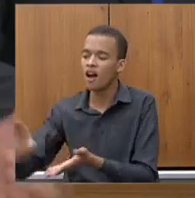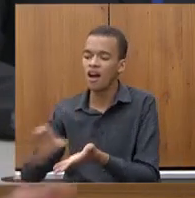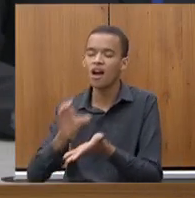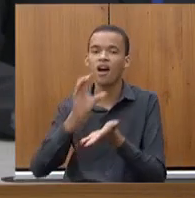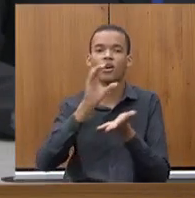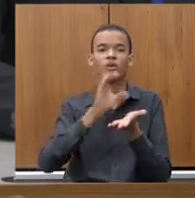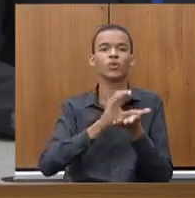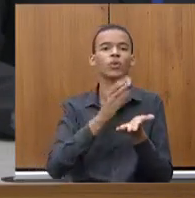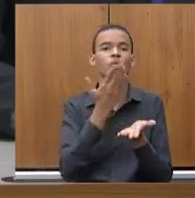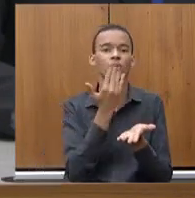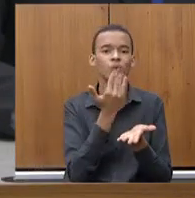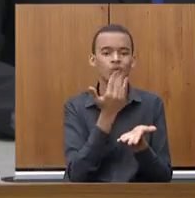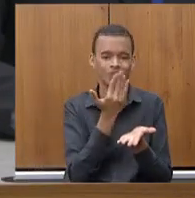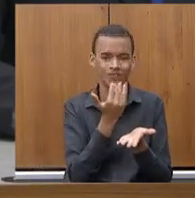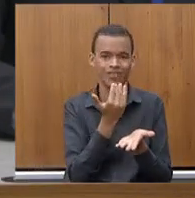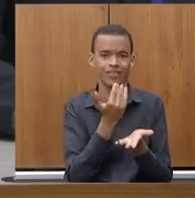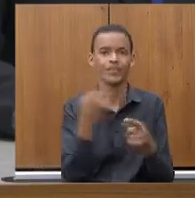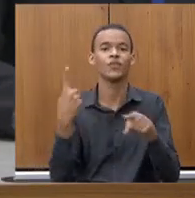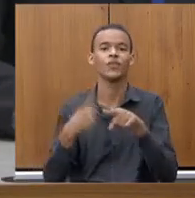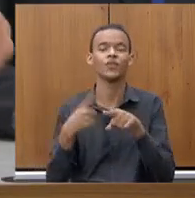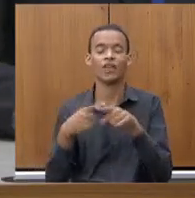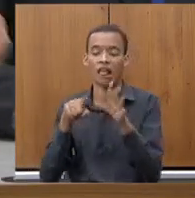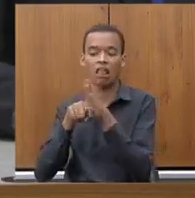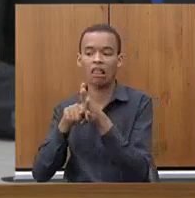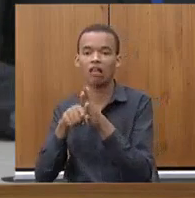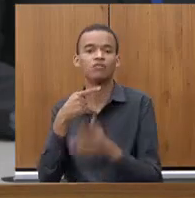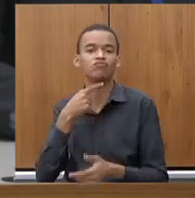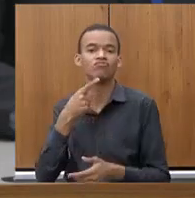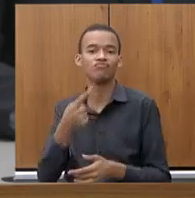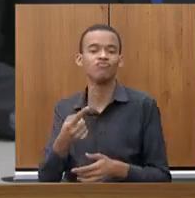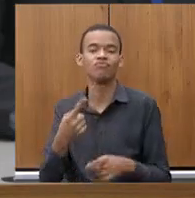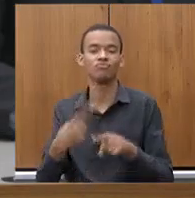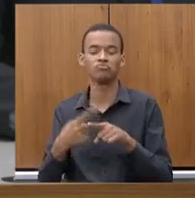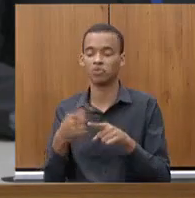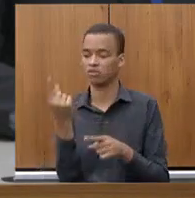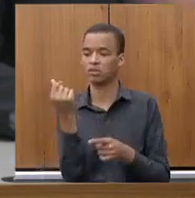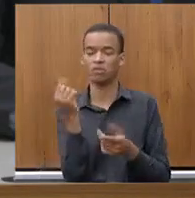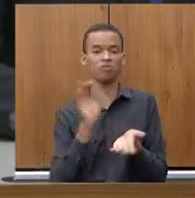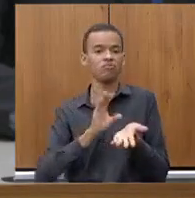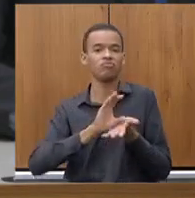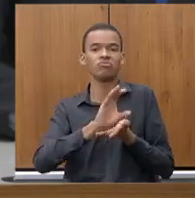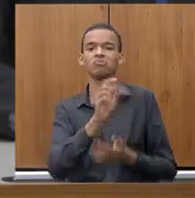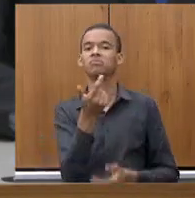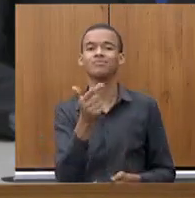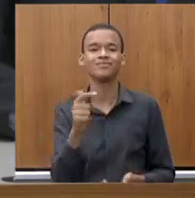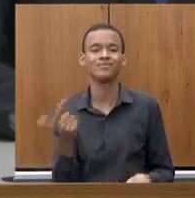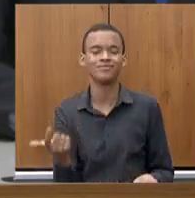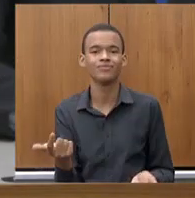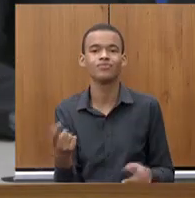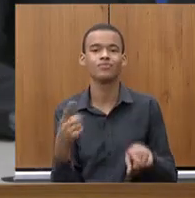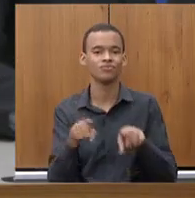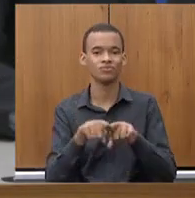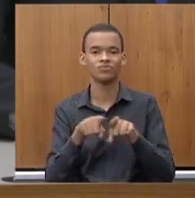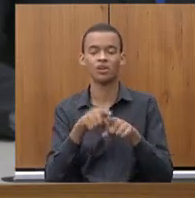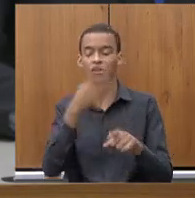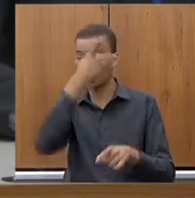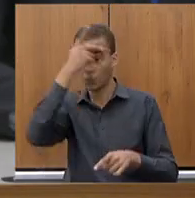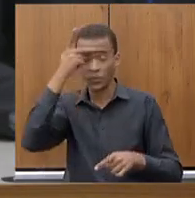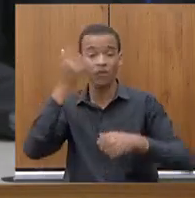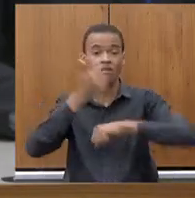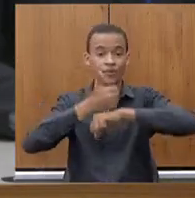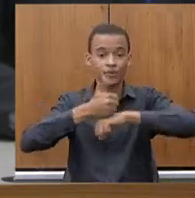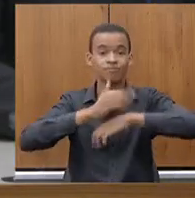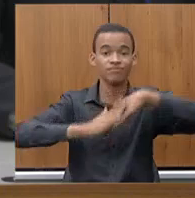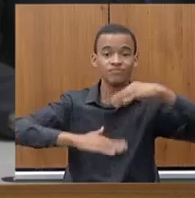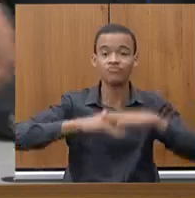tinha pessoas, faltava gente, faltava dinheiro para finalizar a pesquisa, muitas vezes, a pesquisa, em Minas Gerais e no Brasil, ela